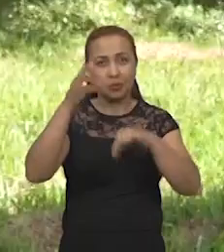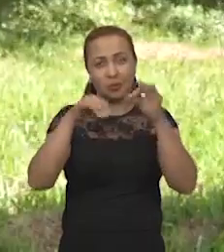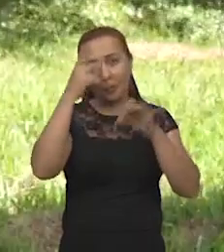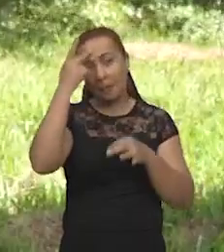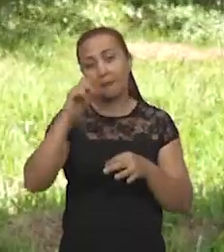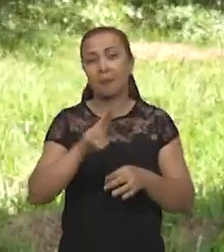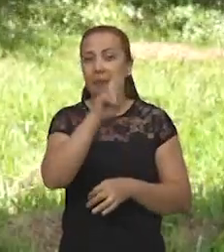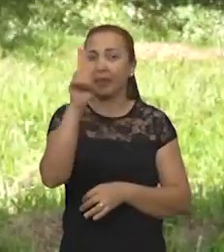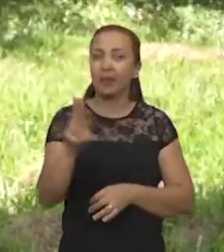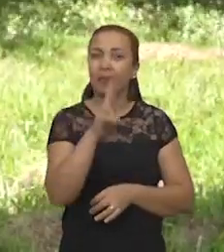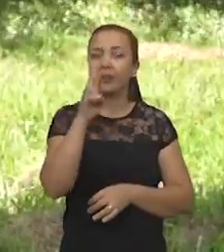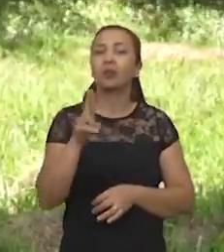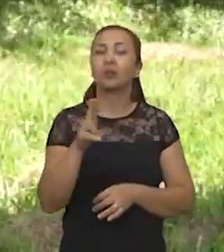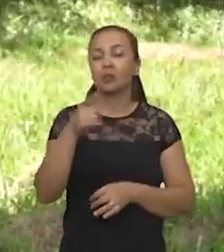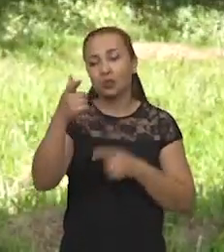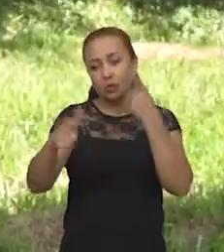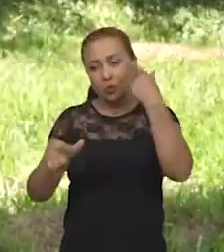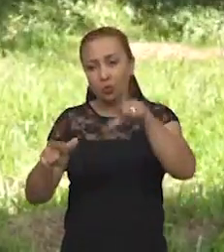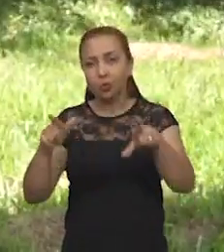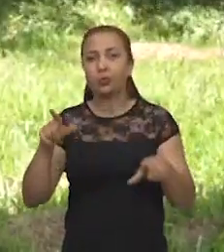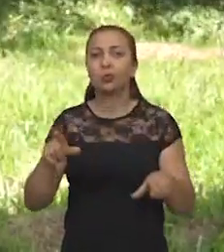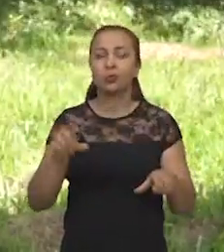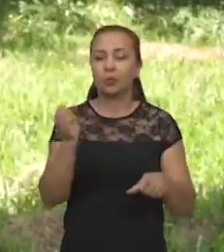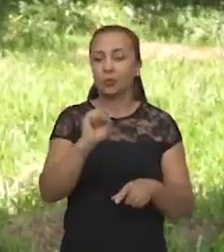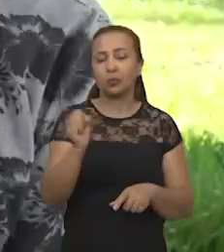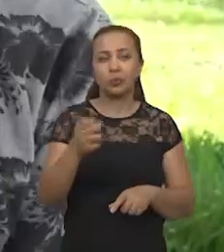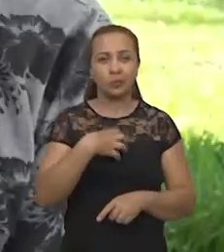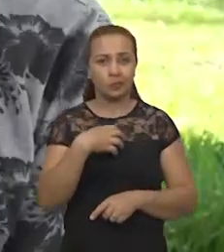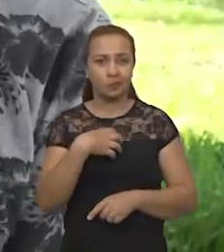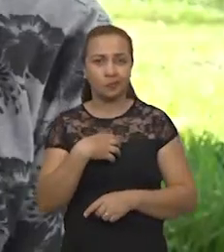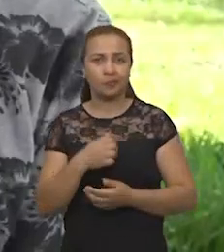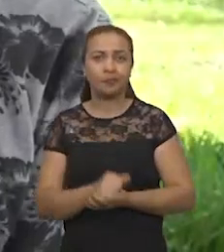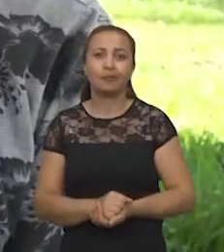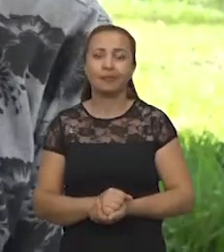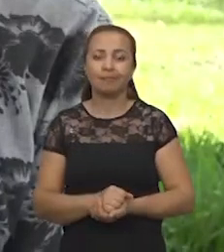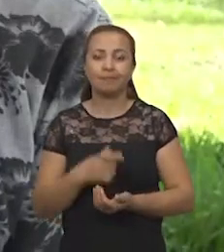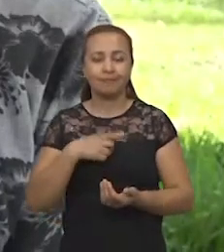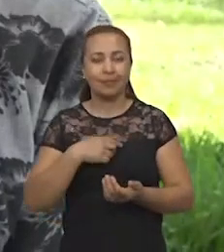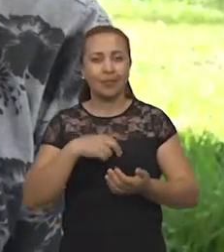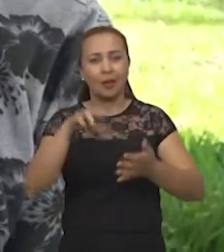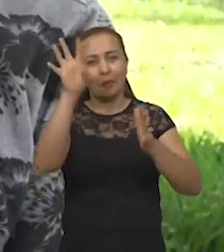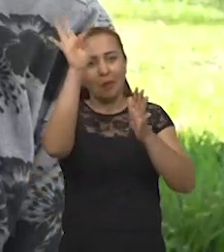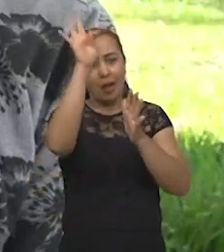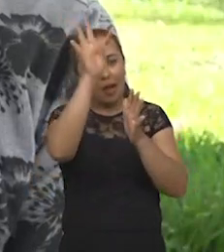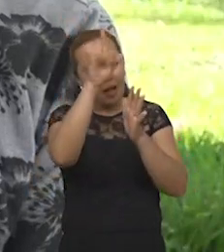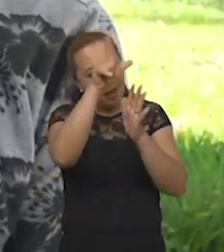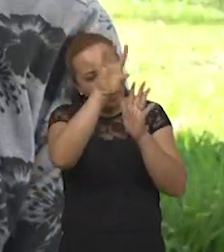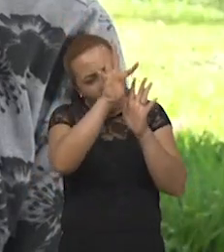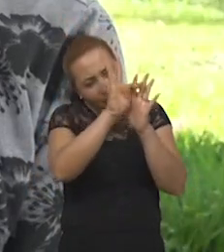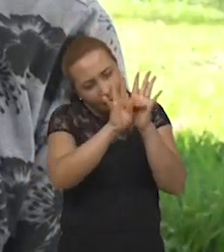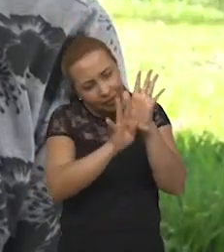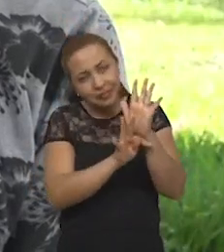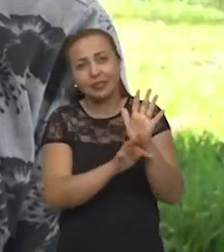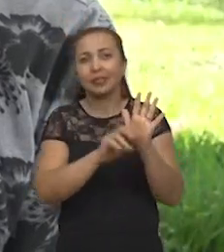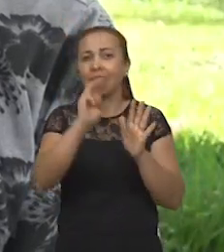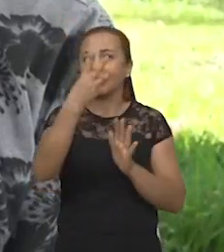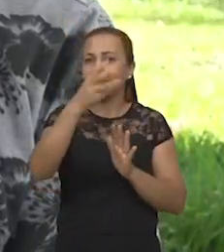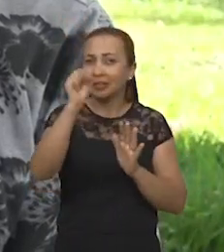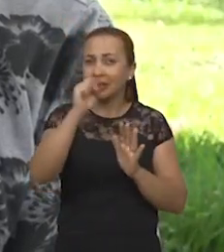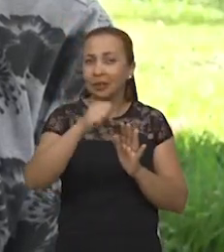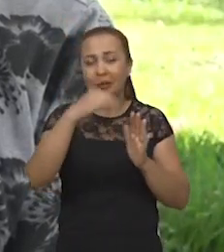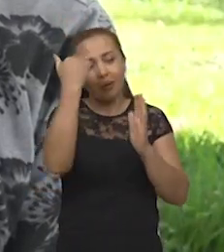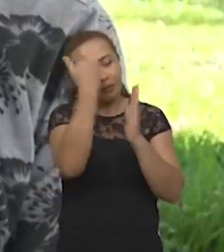nos projetos de restauração florestal aqui na região sul da Bahia. A gente tem uma lista de 38 espécies de árvores,